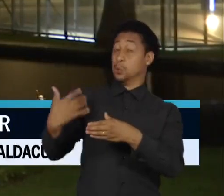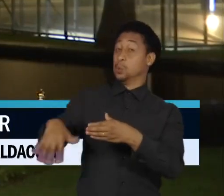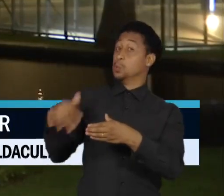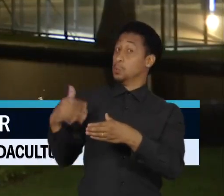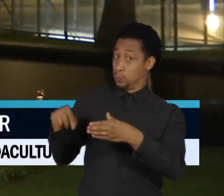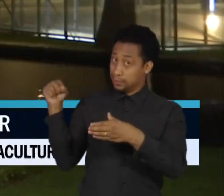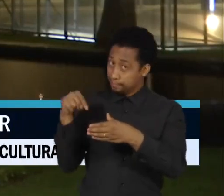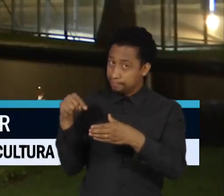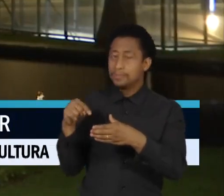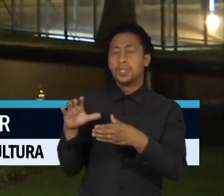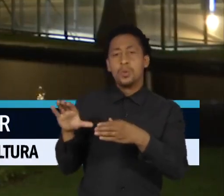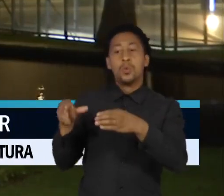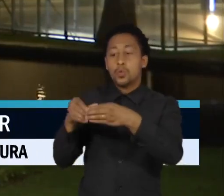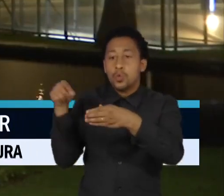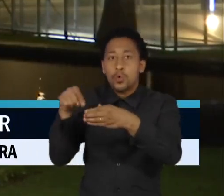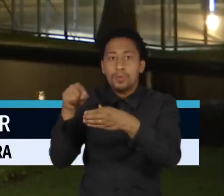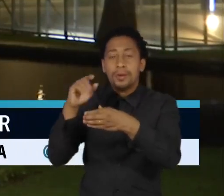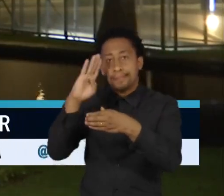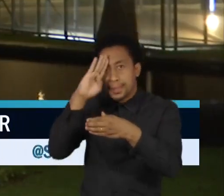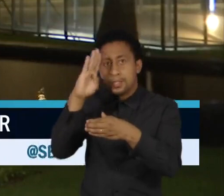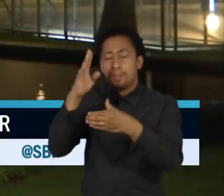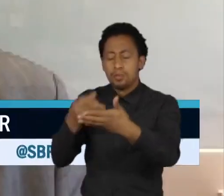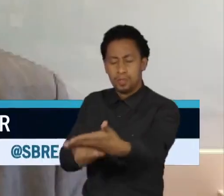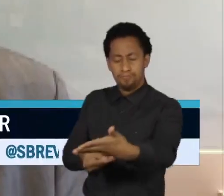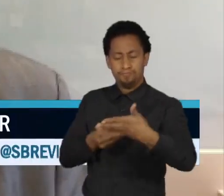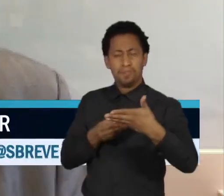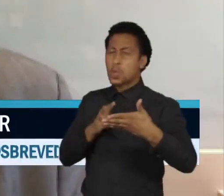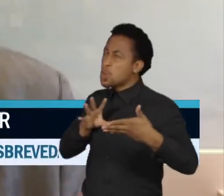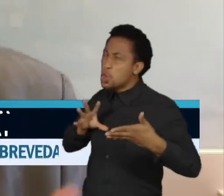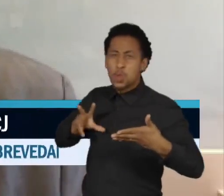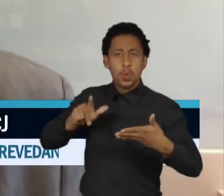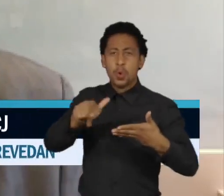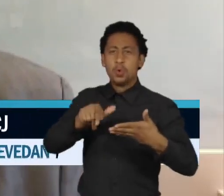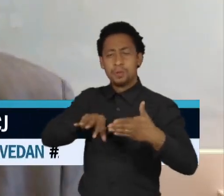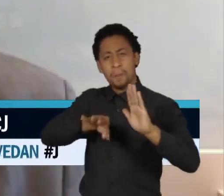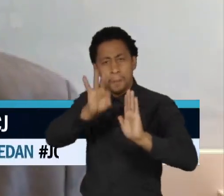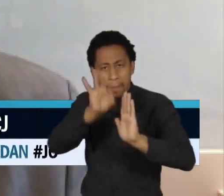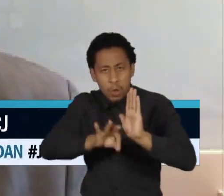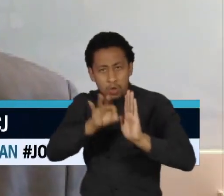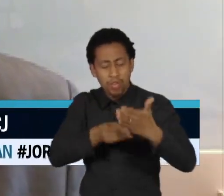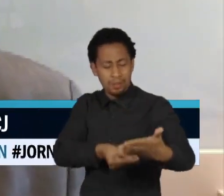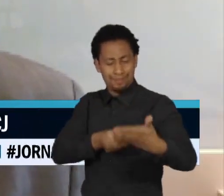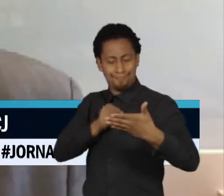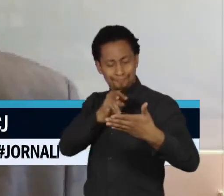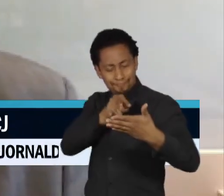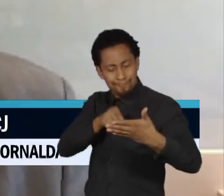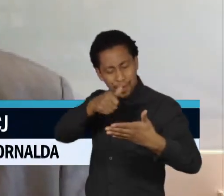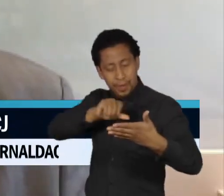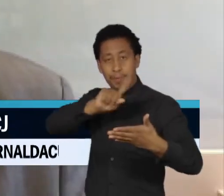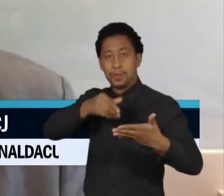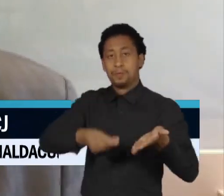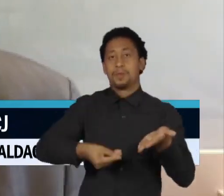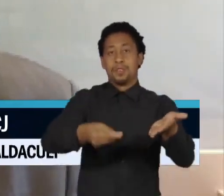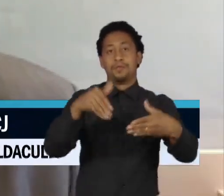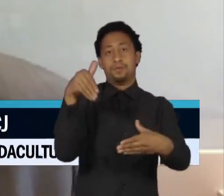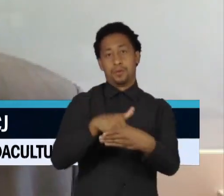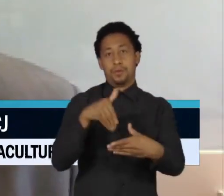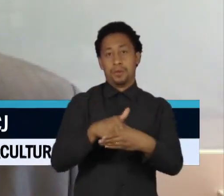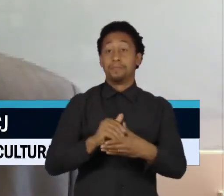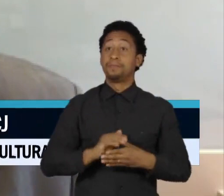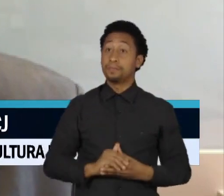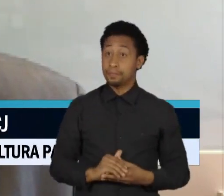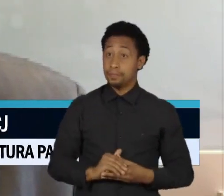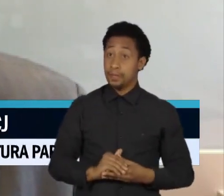a CCJ, por onde passam todos os projetos. Quando você controla a comissão, você controla a pauta da